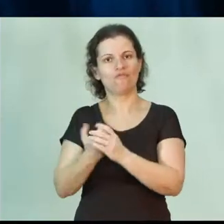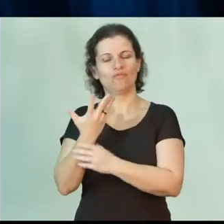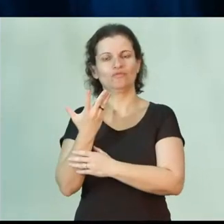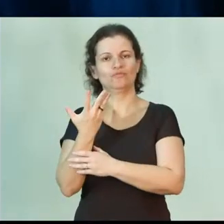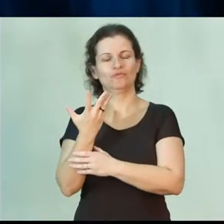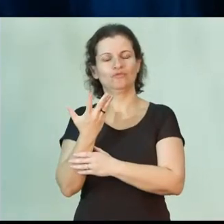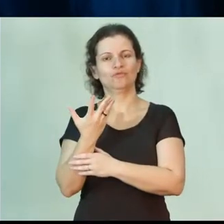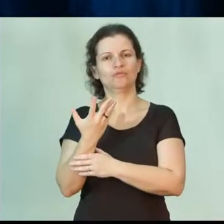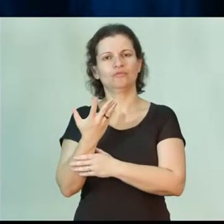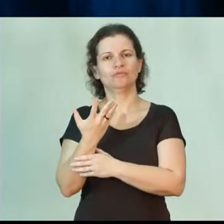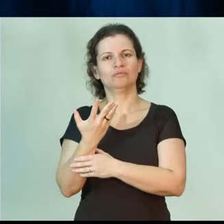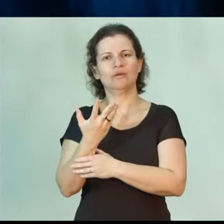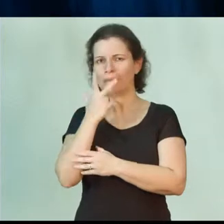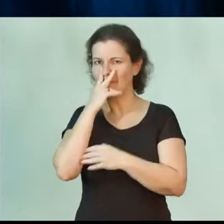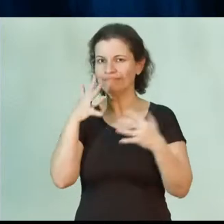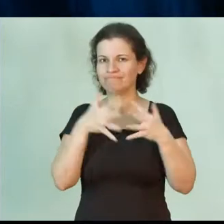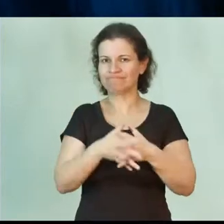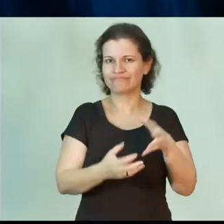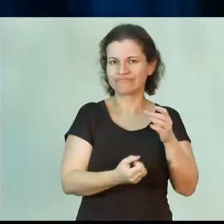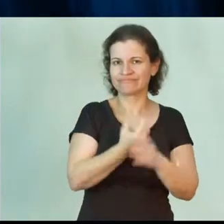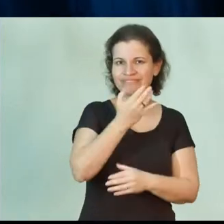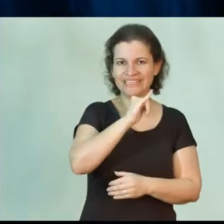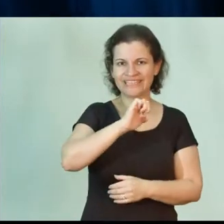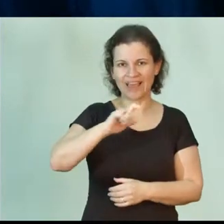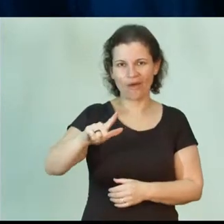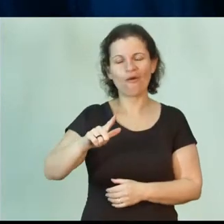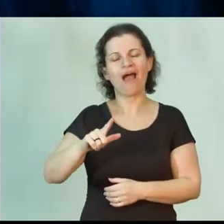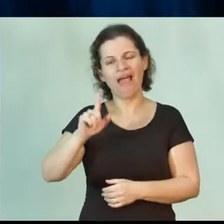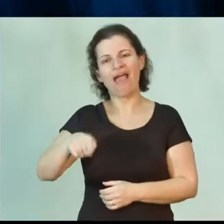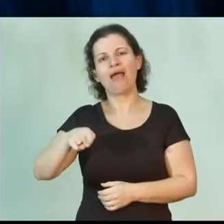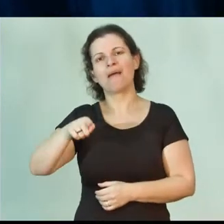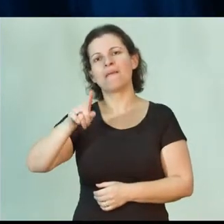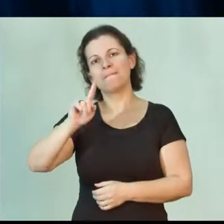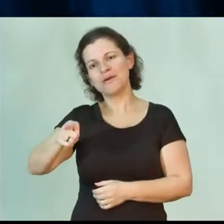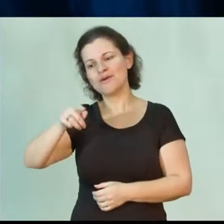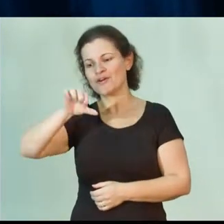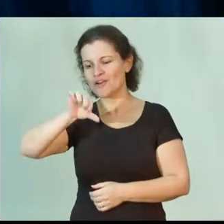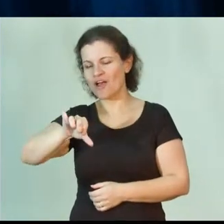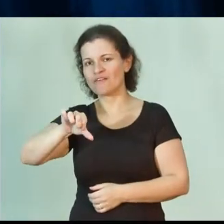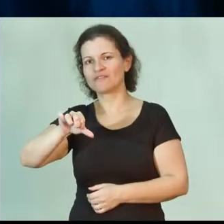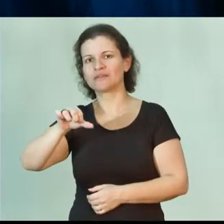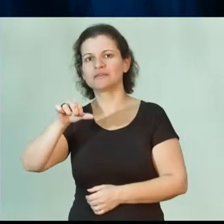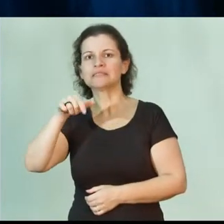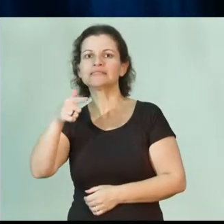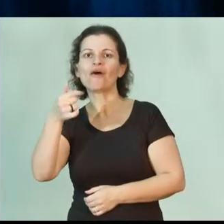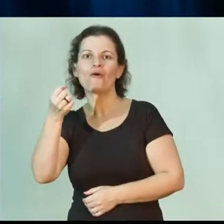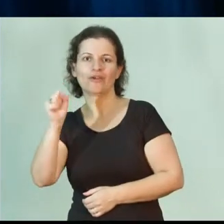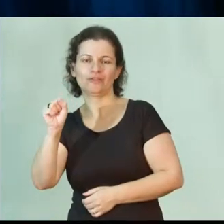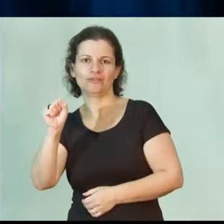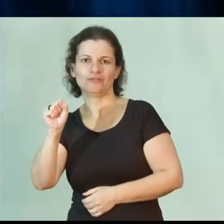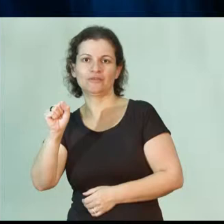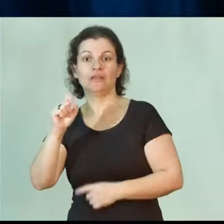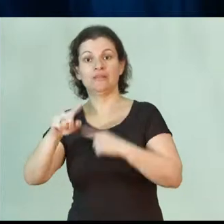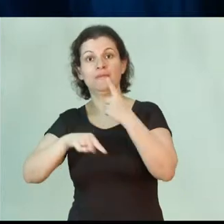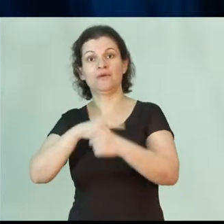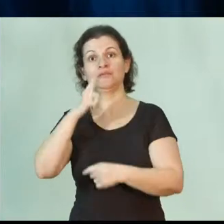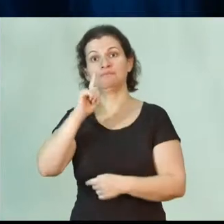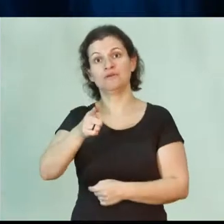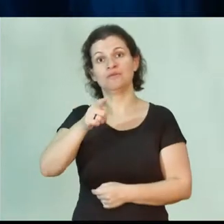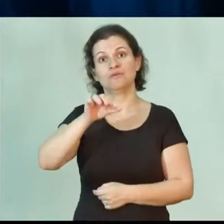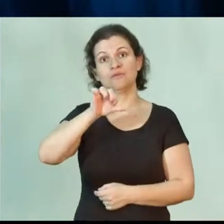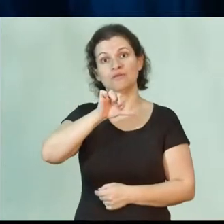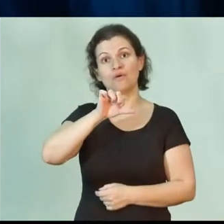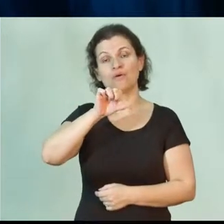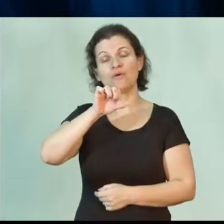se confunde com a fundação do Instituto, data de 1978. Em 1999,